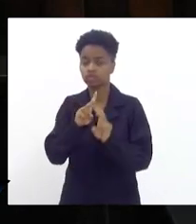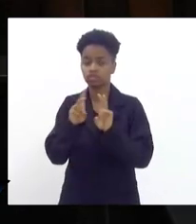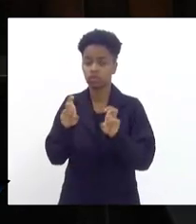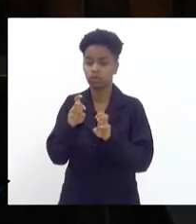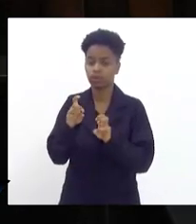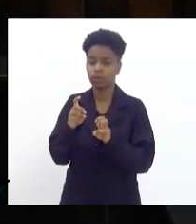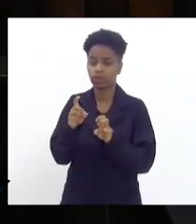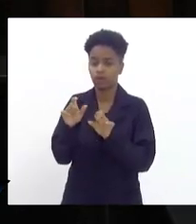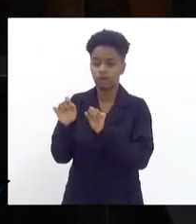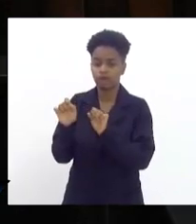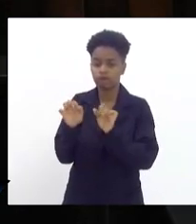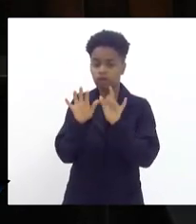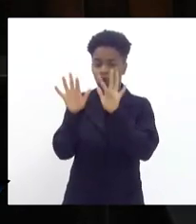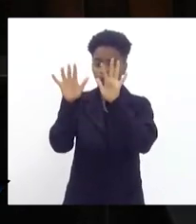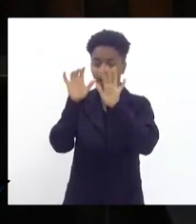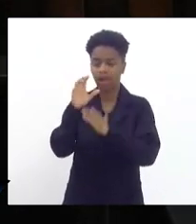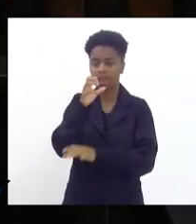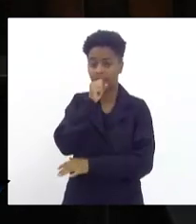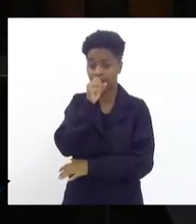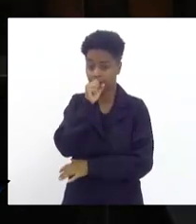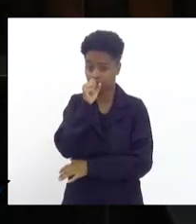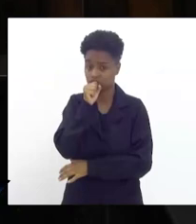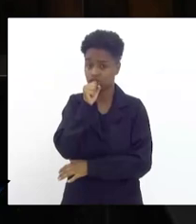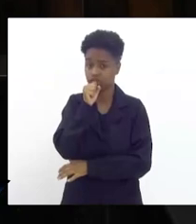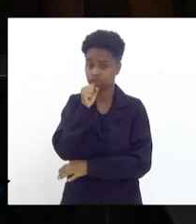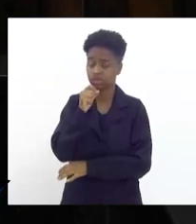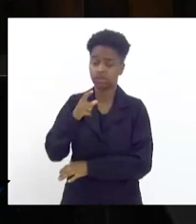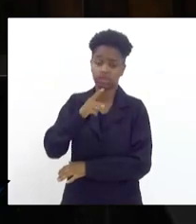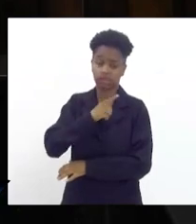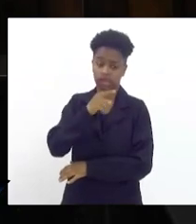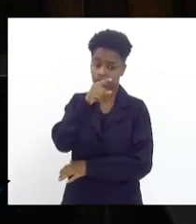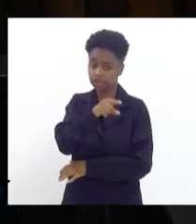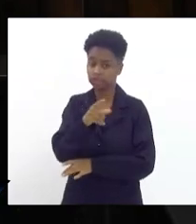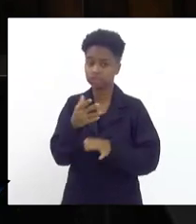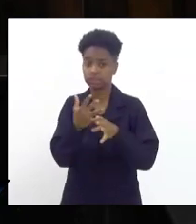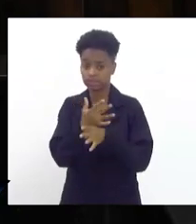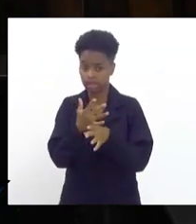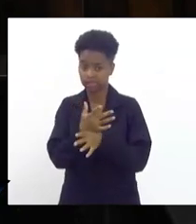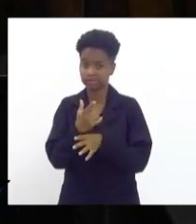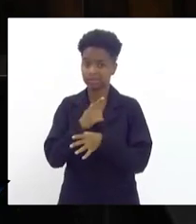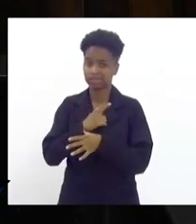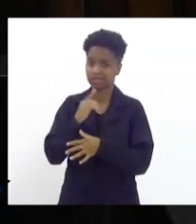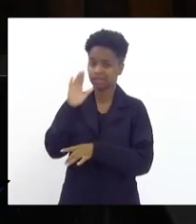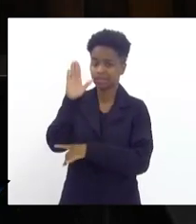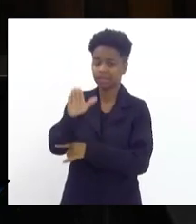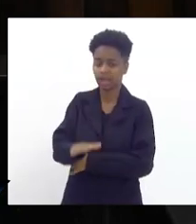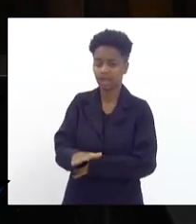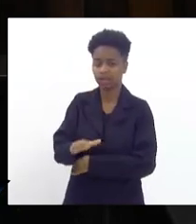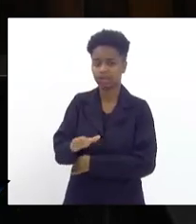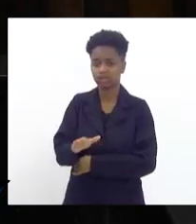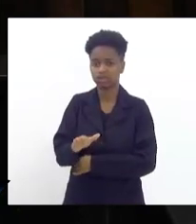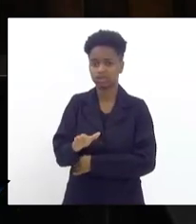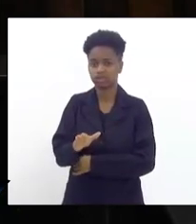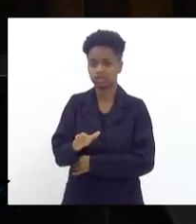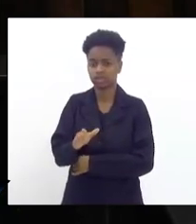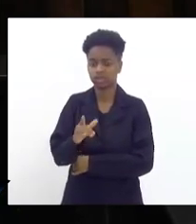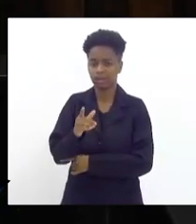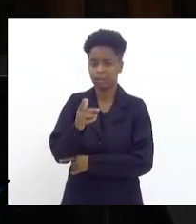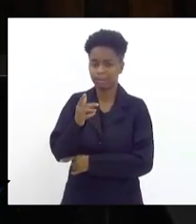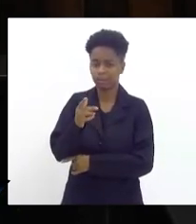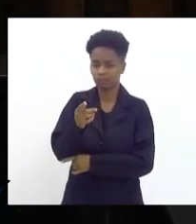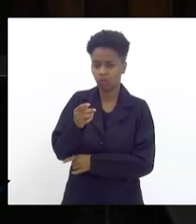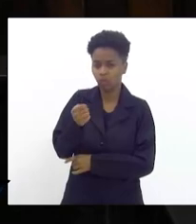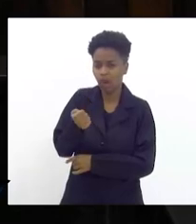fumaça laranja que a CSN soltou na cidade numa tarde onde havia armado chuva.